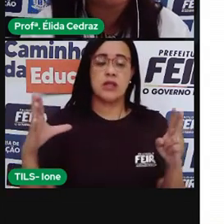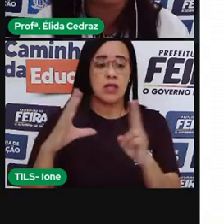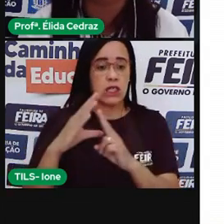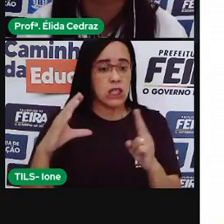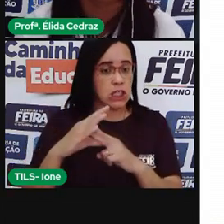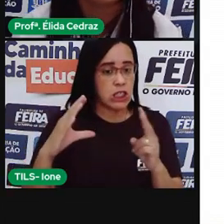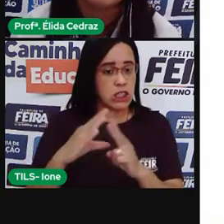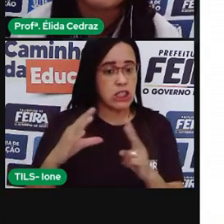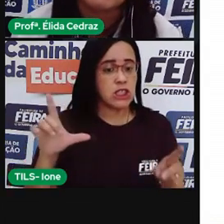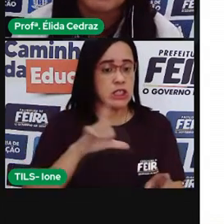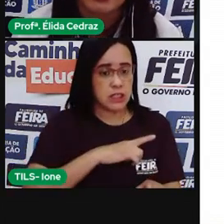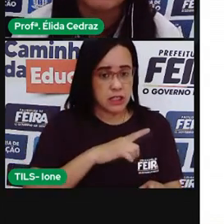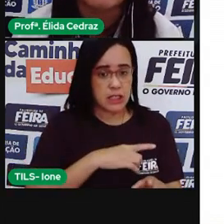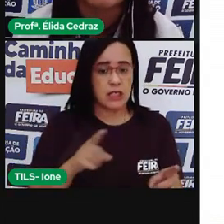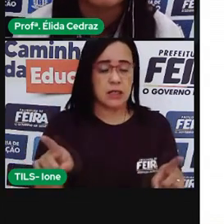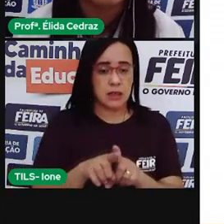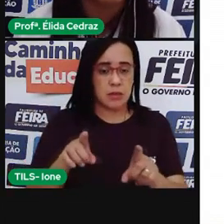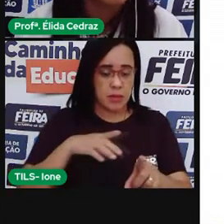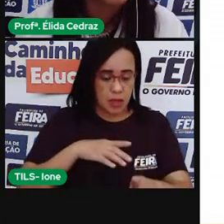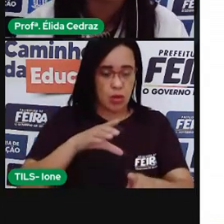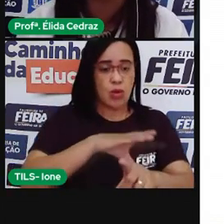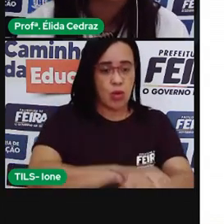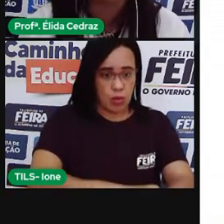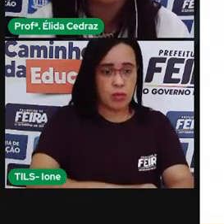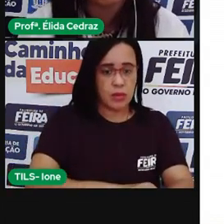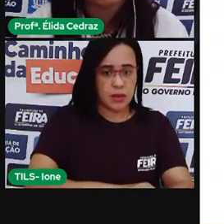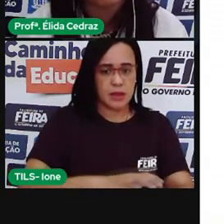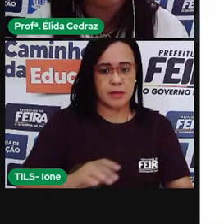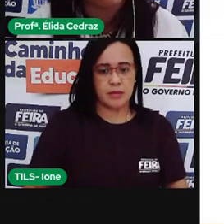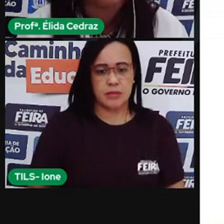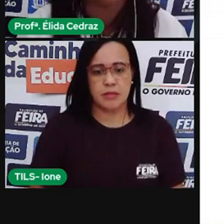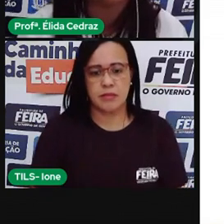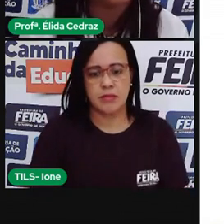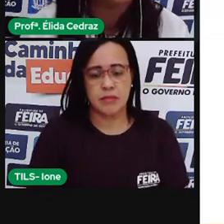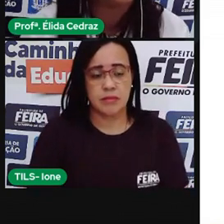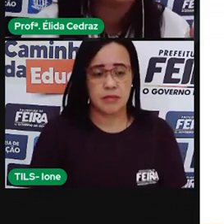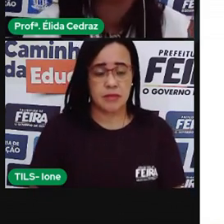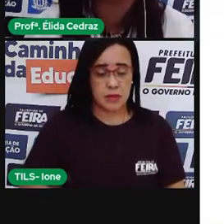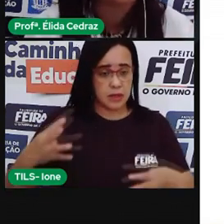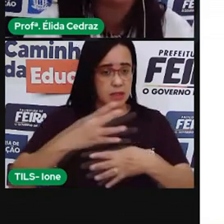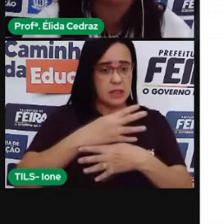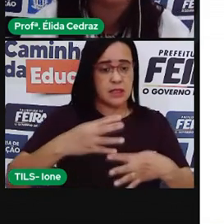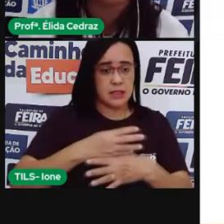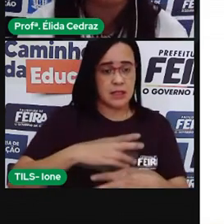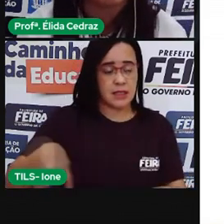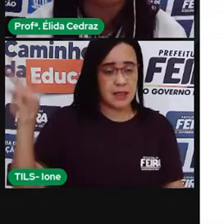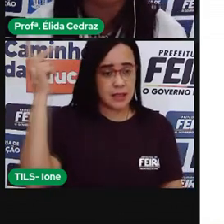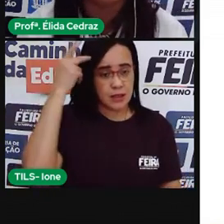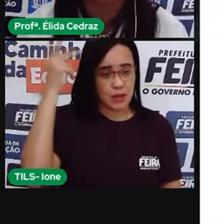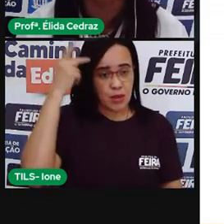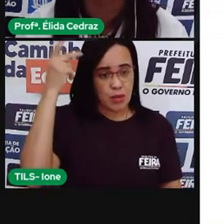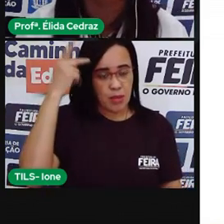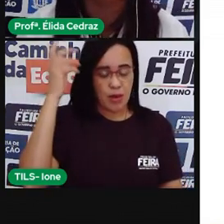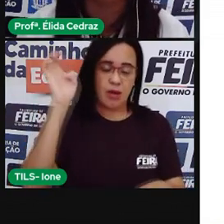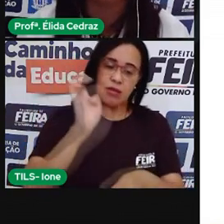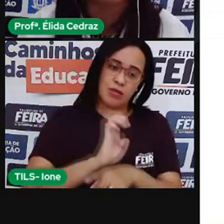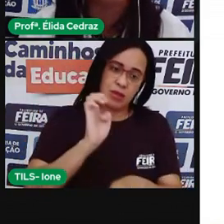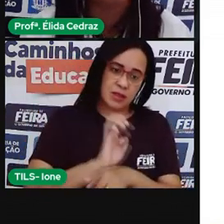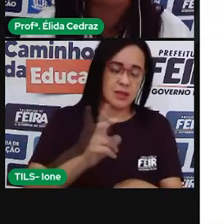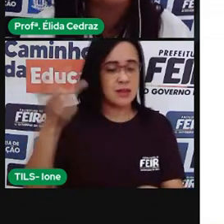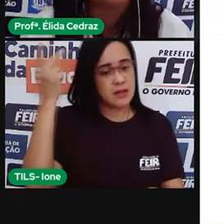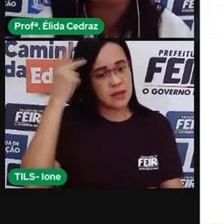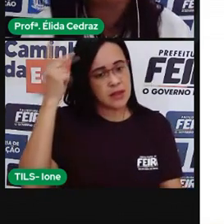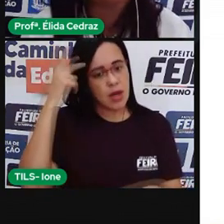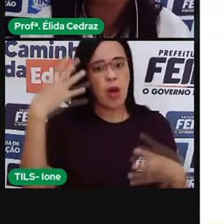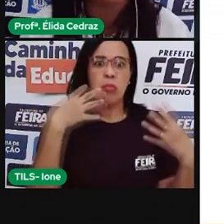europeia e asiática. A cidade de São Paulo e o estado de São Paulo, existem